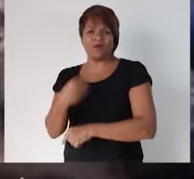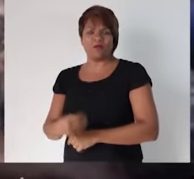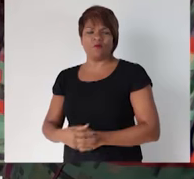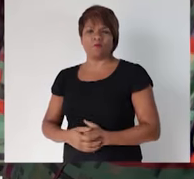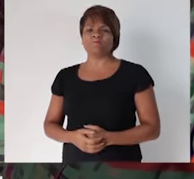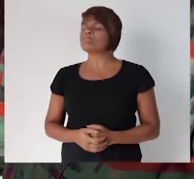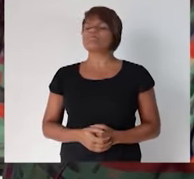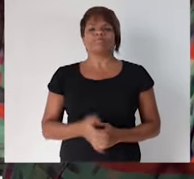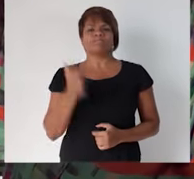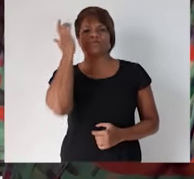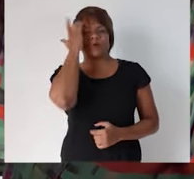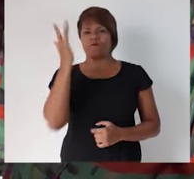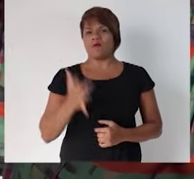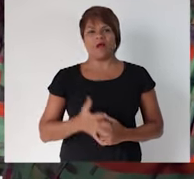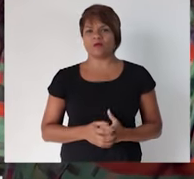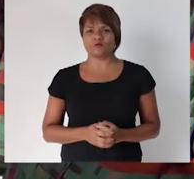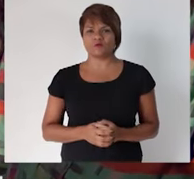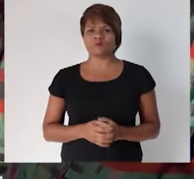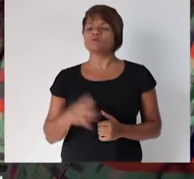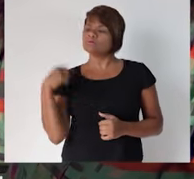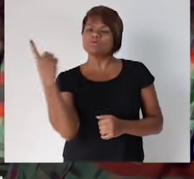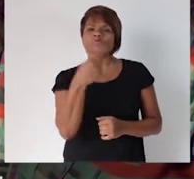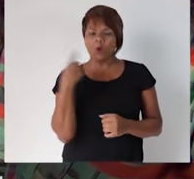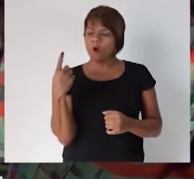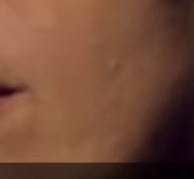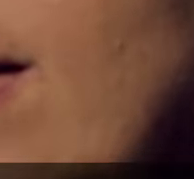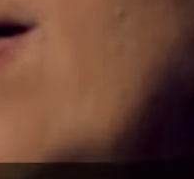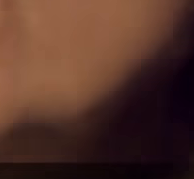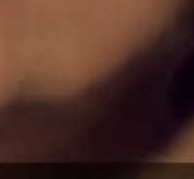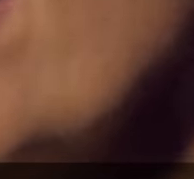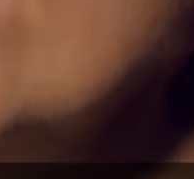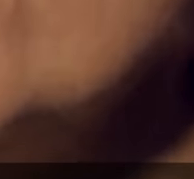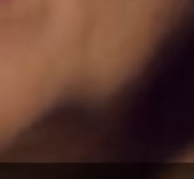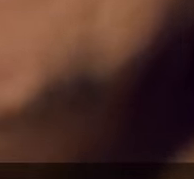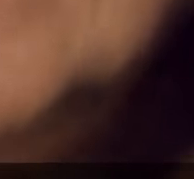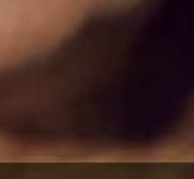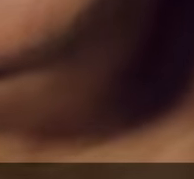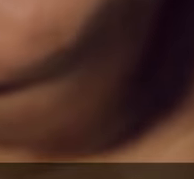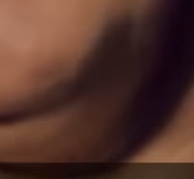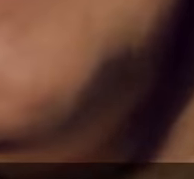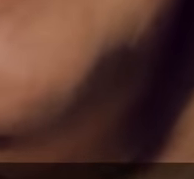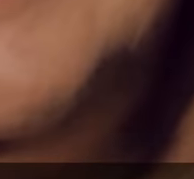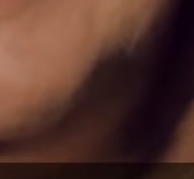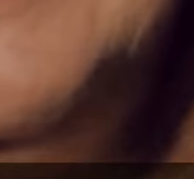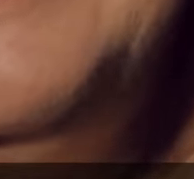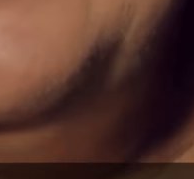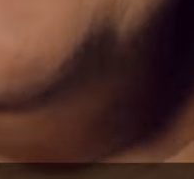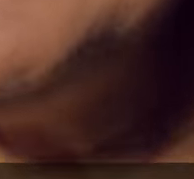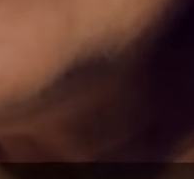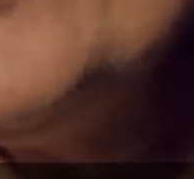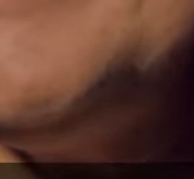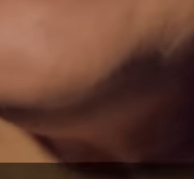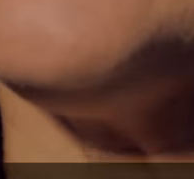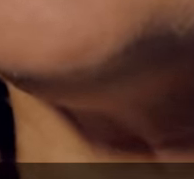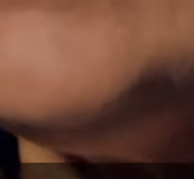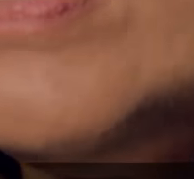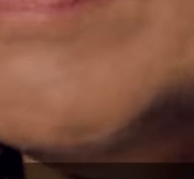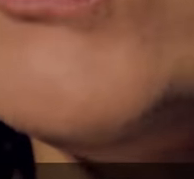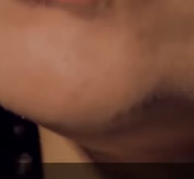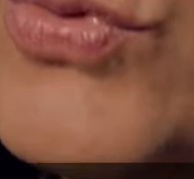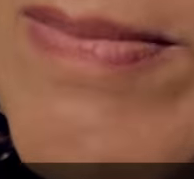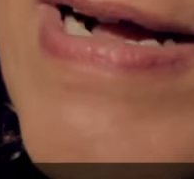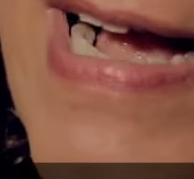filhos. Não é fácil, mas nós temos enfrentado isso juntas. Aliás, coragem é marca de mulher. E o PCdoB